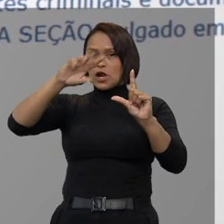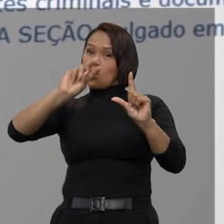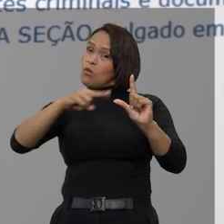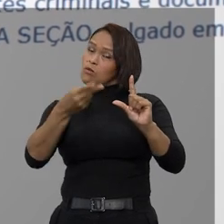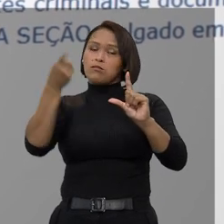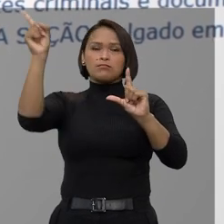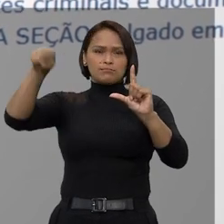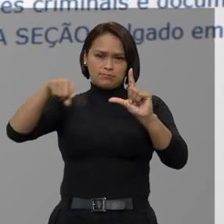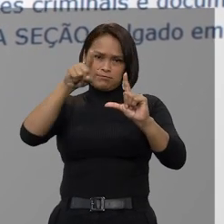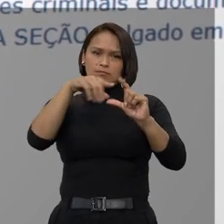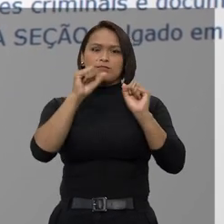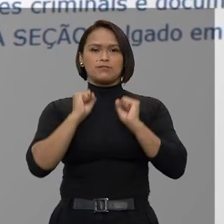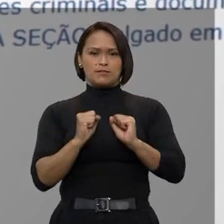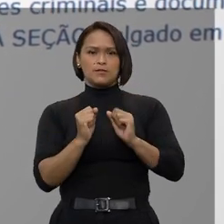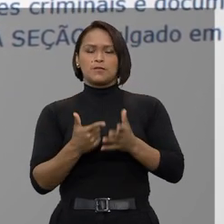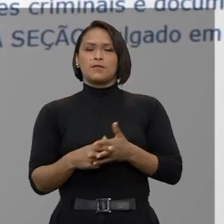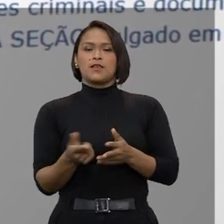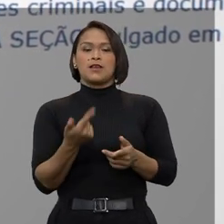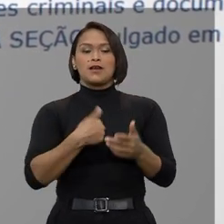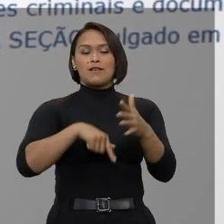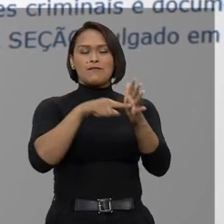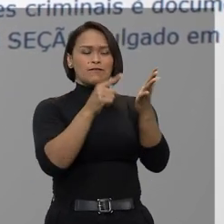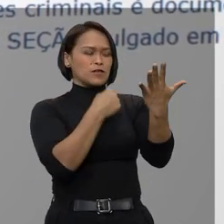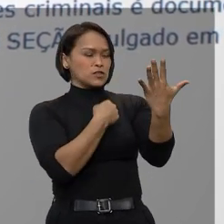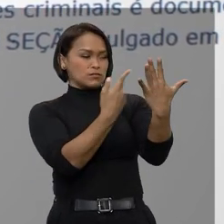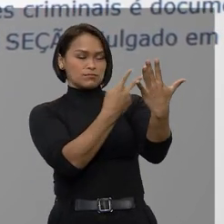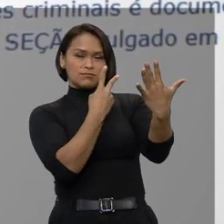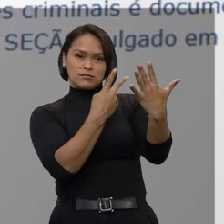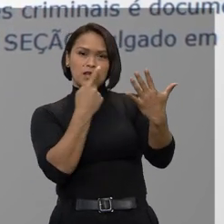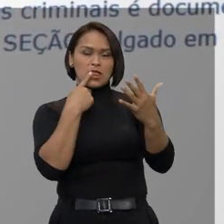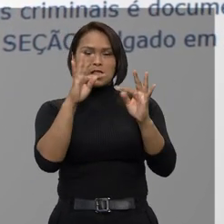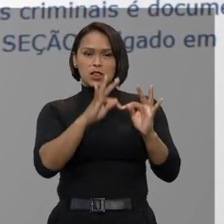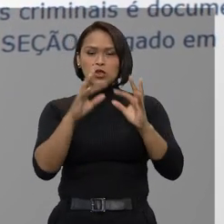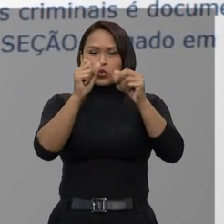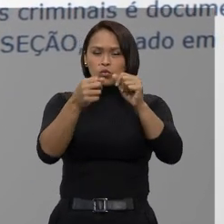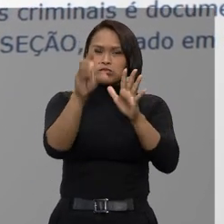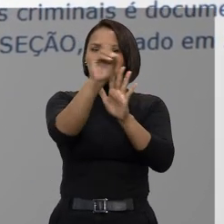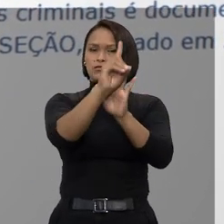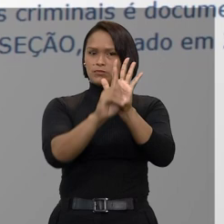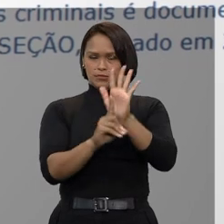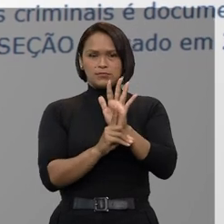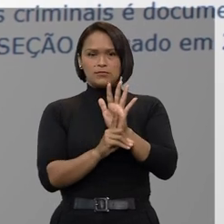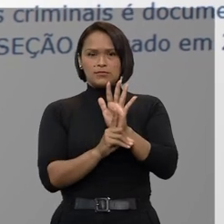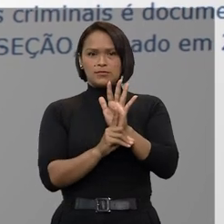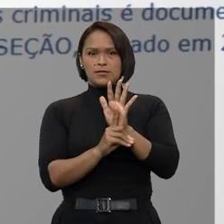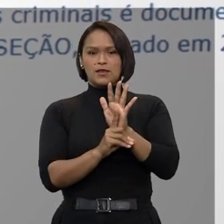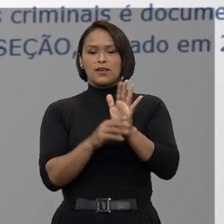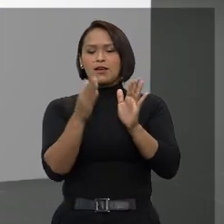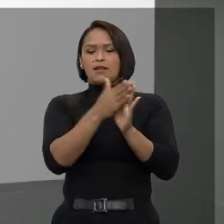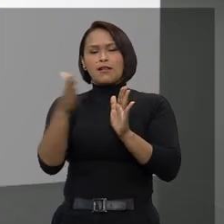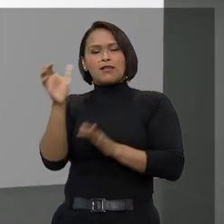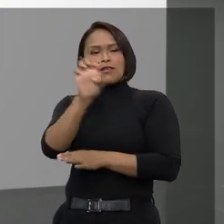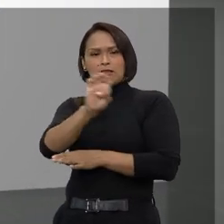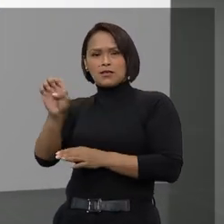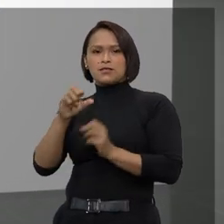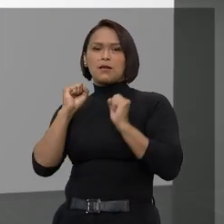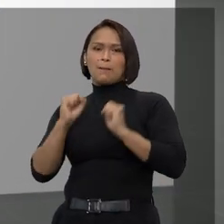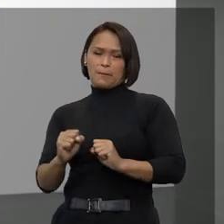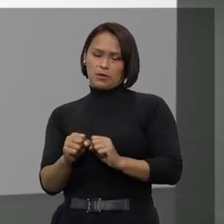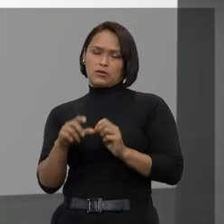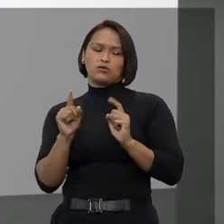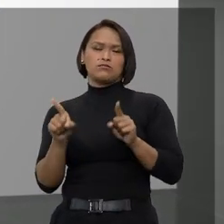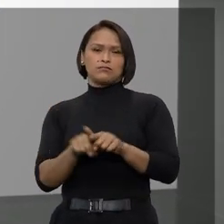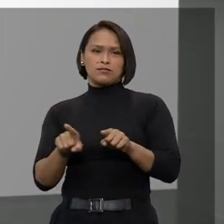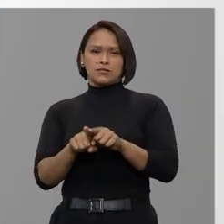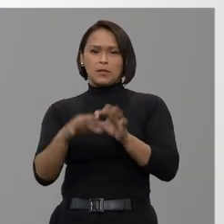súmulas em ordem crescente ou decrescente e ainda visualiza os enunciados de acordo com os ramos do direito. Na lateral